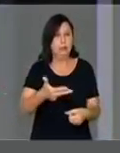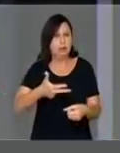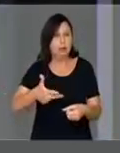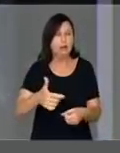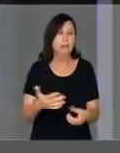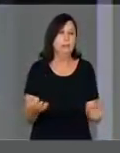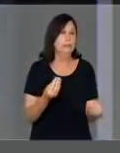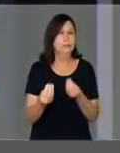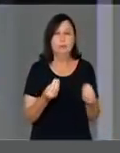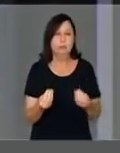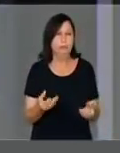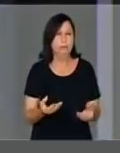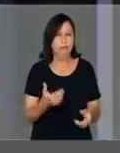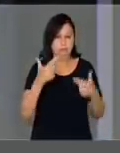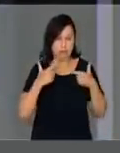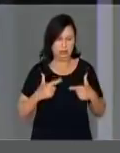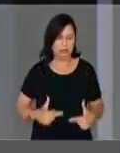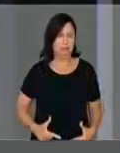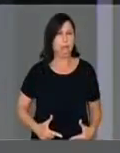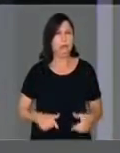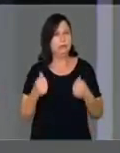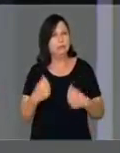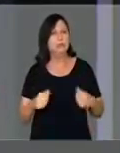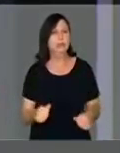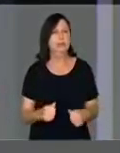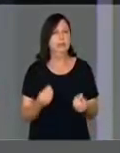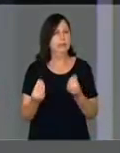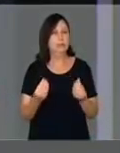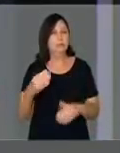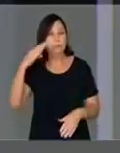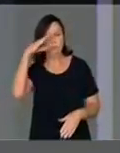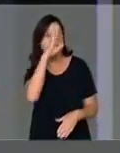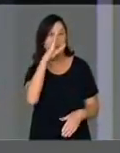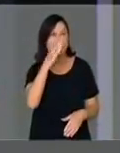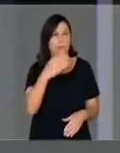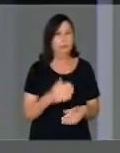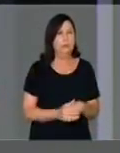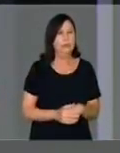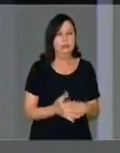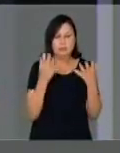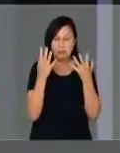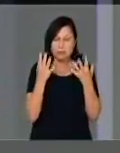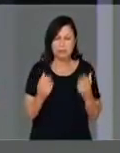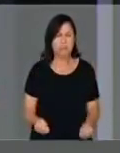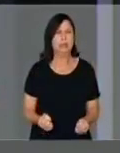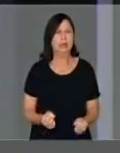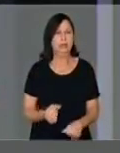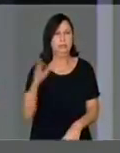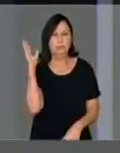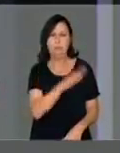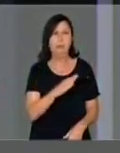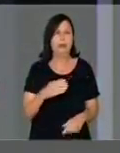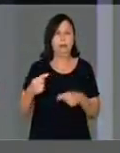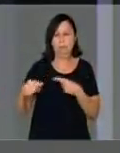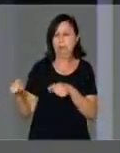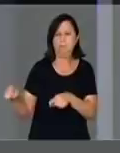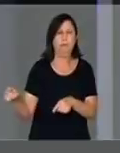Bolsonaro, tem que escovar o dente. Não é assim que se dá, não. Eu não admito isso, não. O vocês estão querendo fazer.